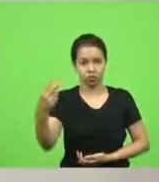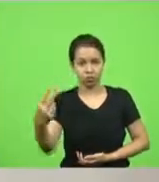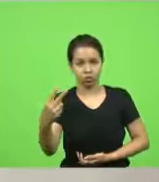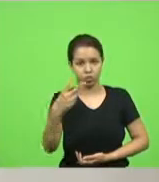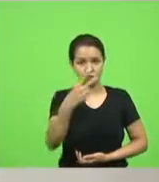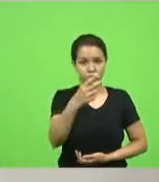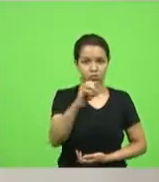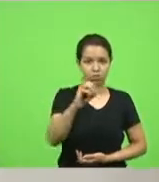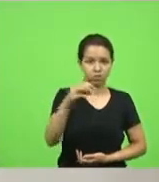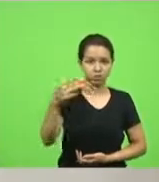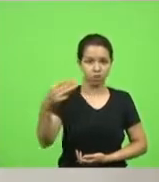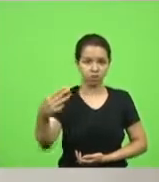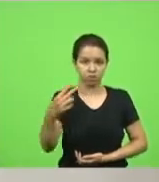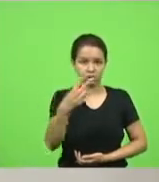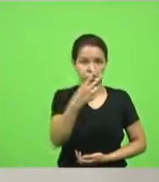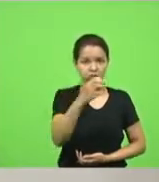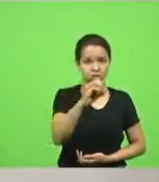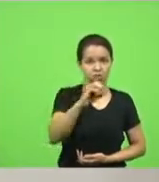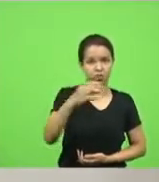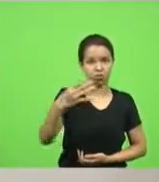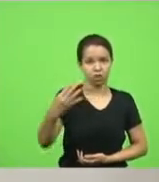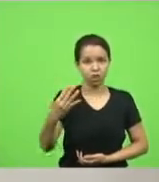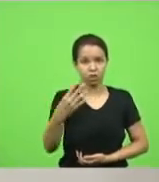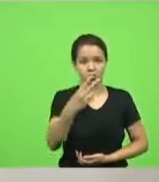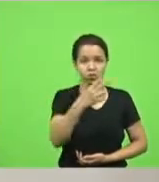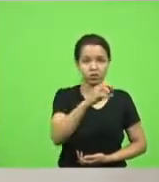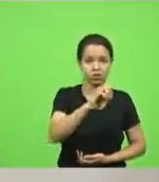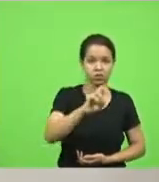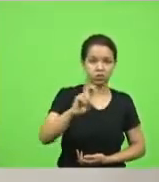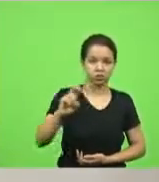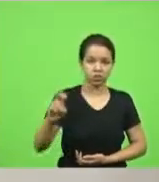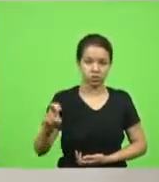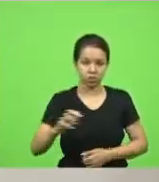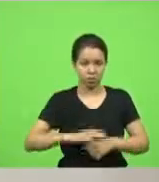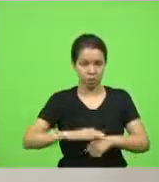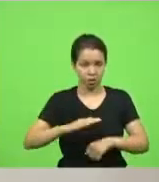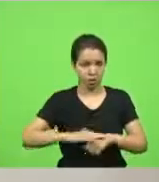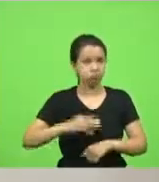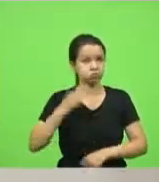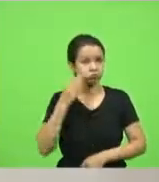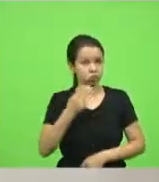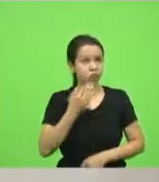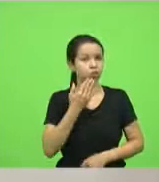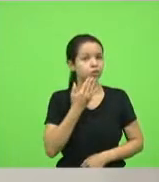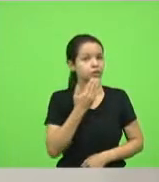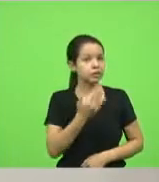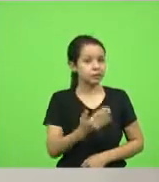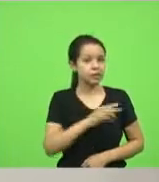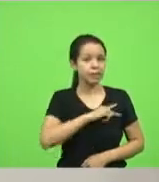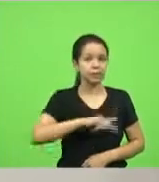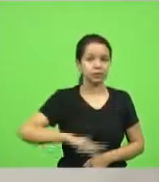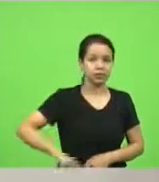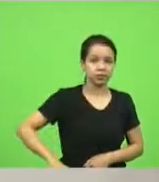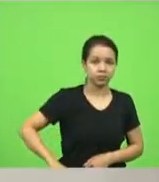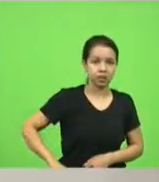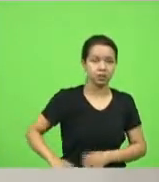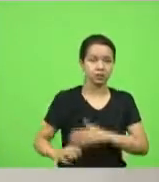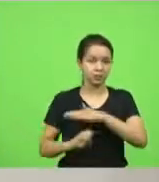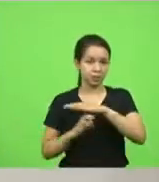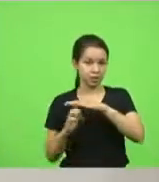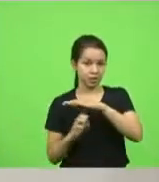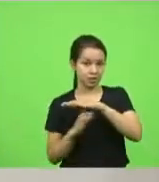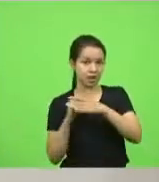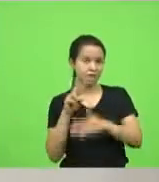204 e 205. Autor. Deputado Márcio Machado. Solicitando aos presidentes das empresas Vivo,